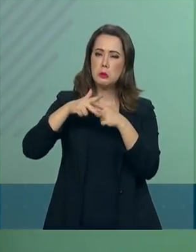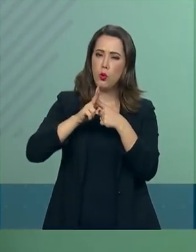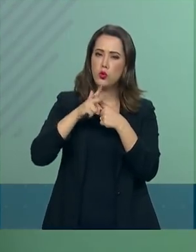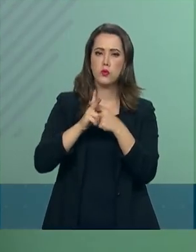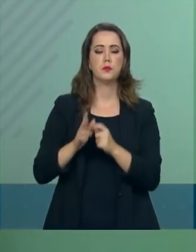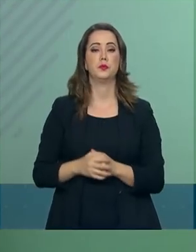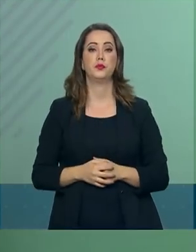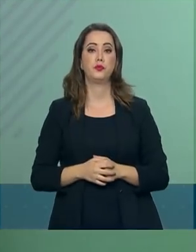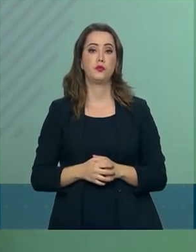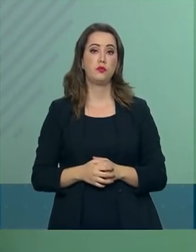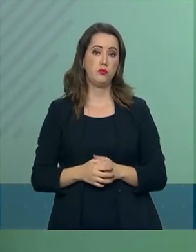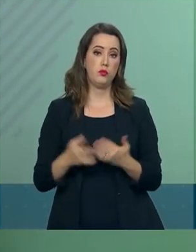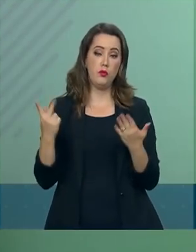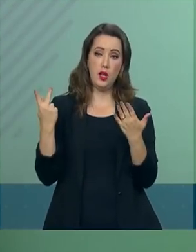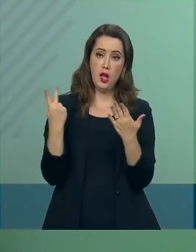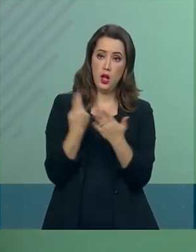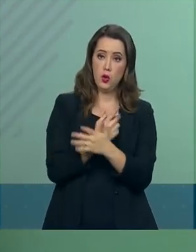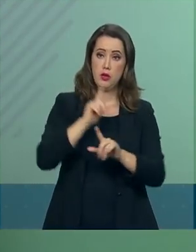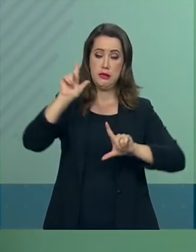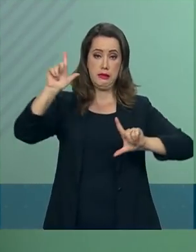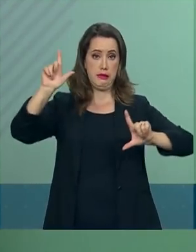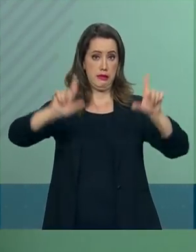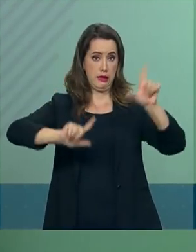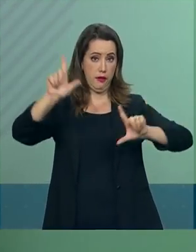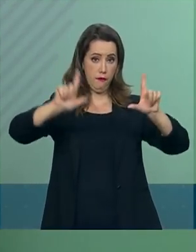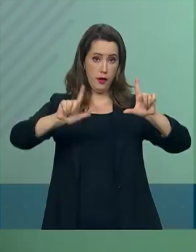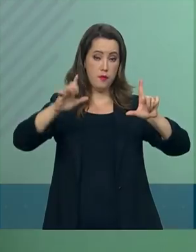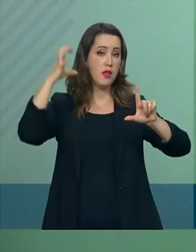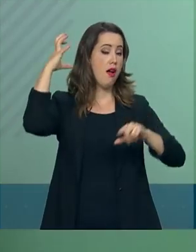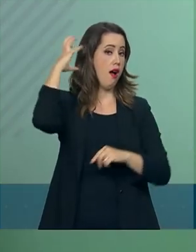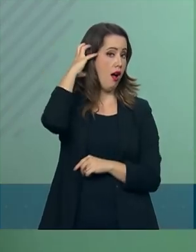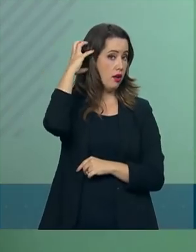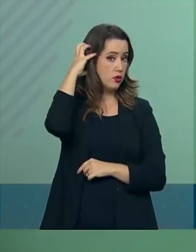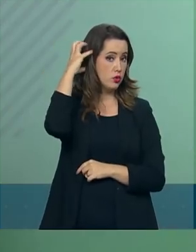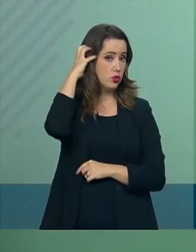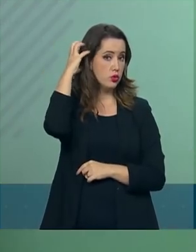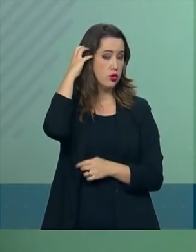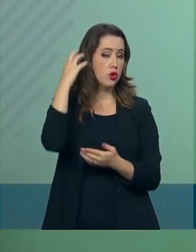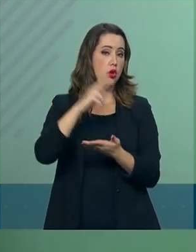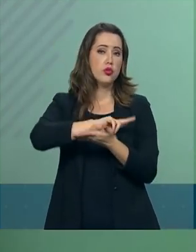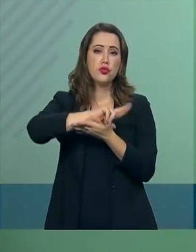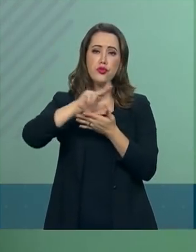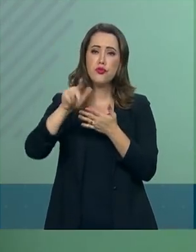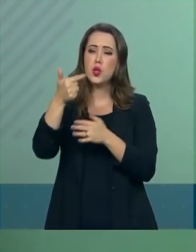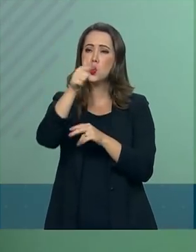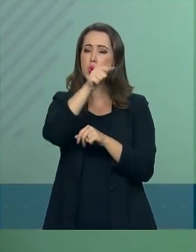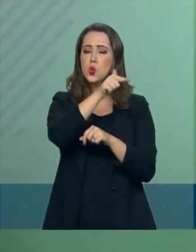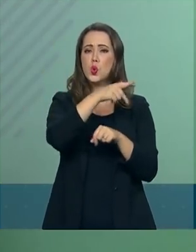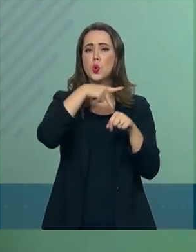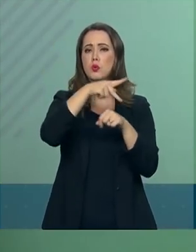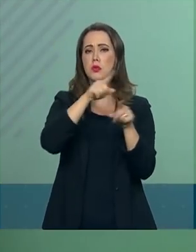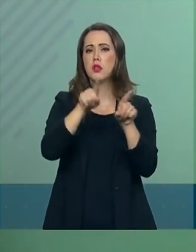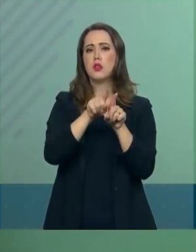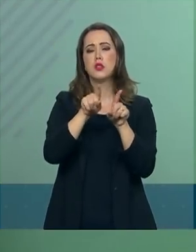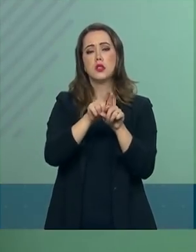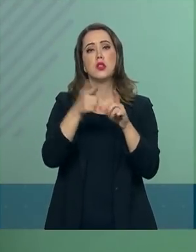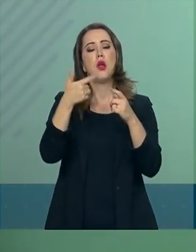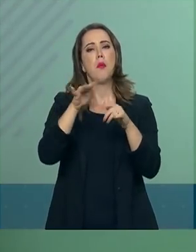veiculação ocorrerá na televisão, rádio, mídia exterior, em terminais